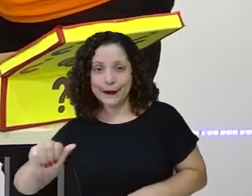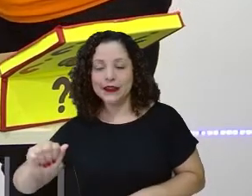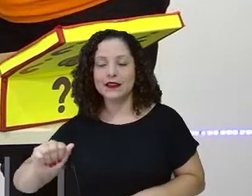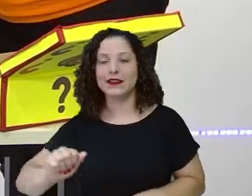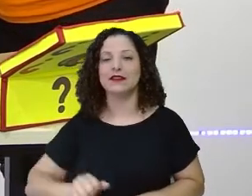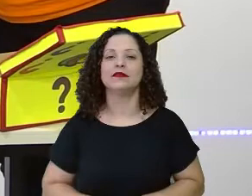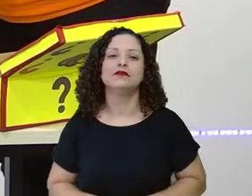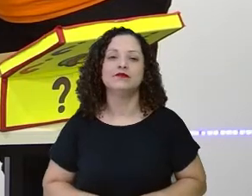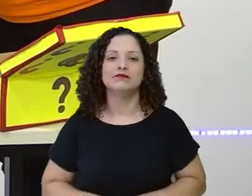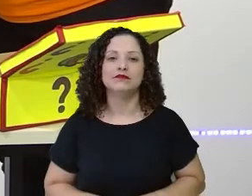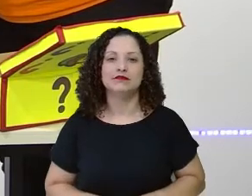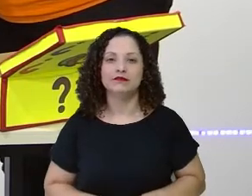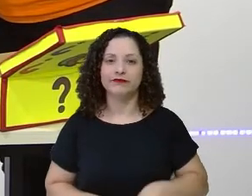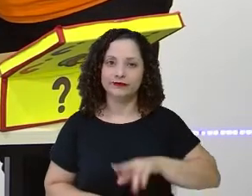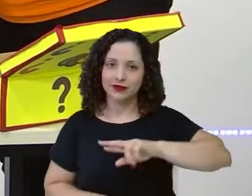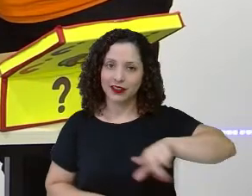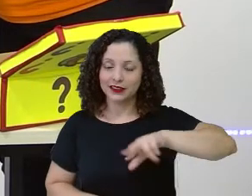agora?